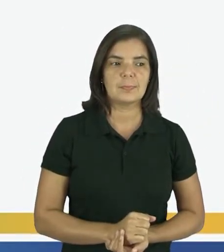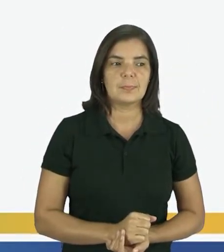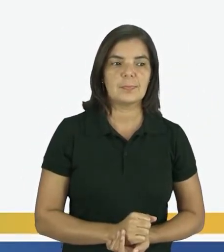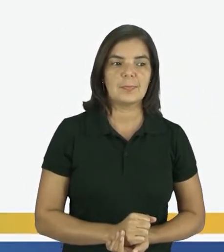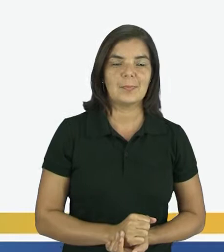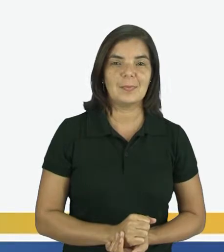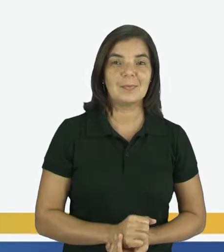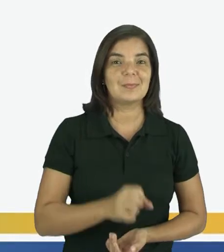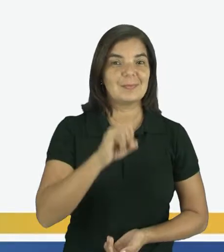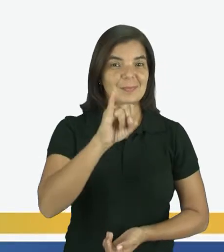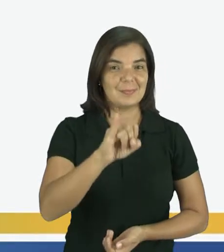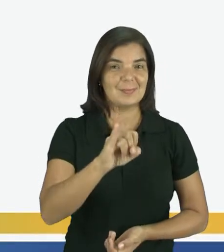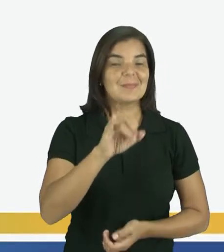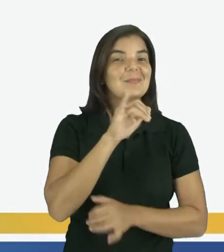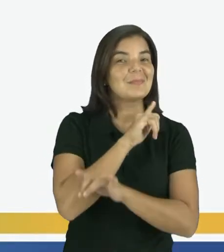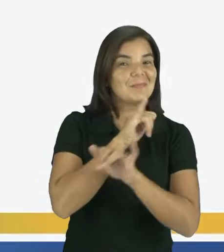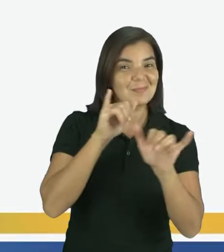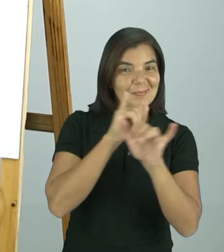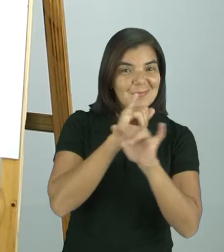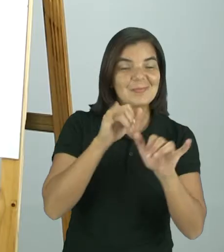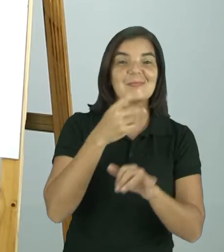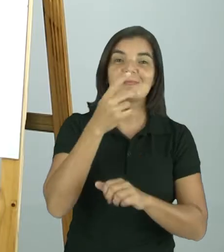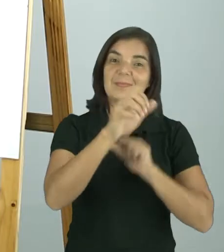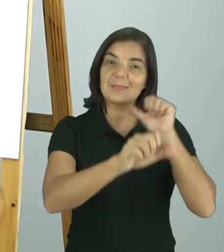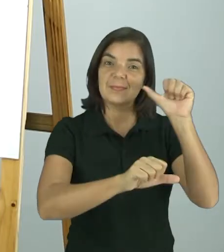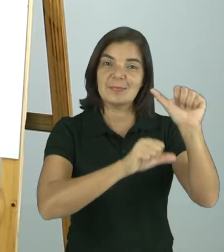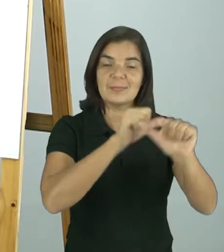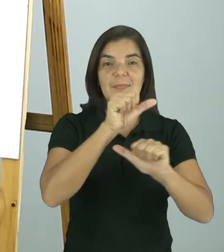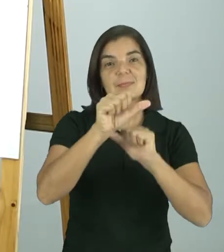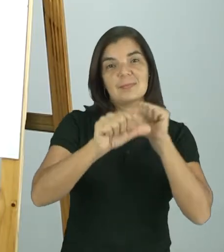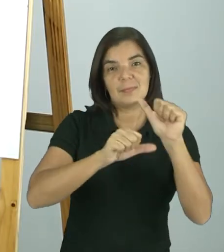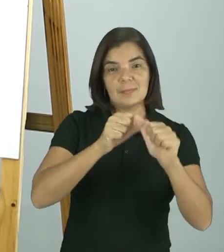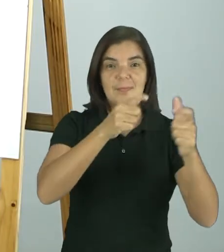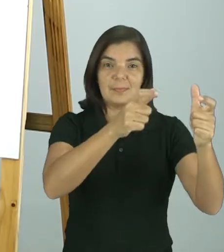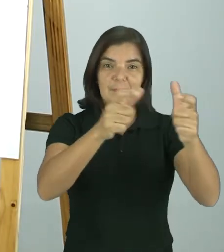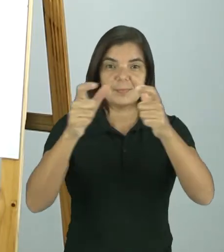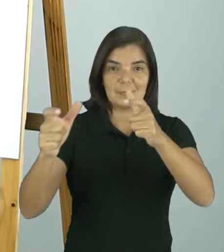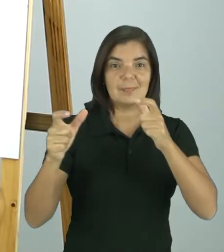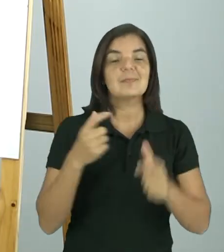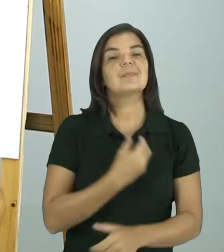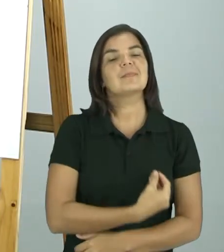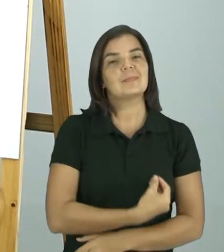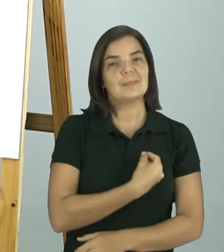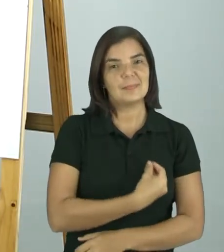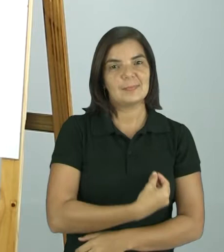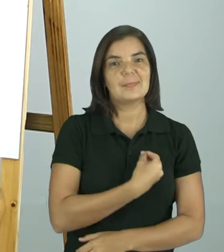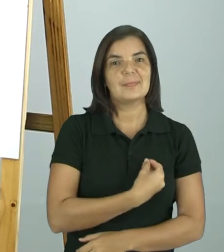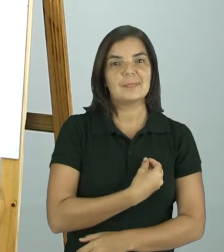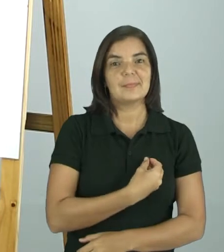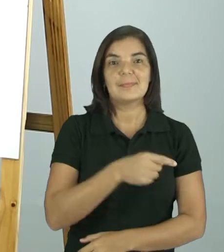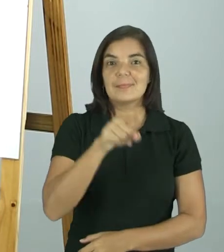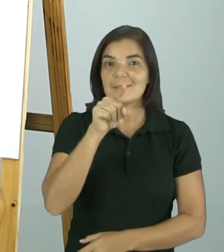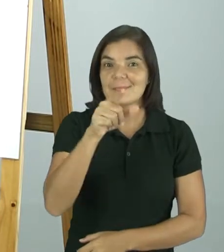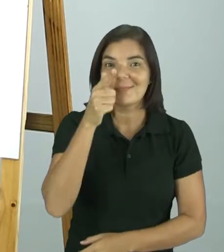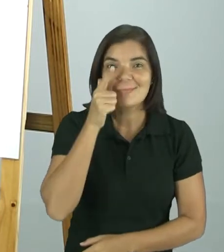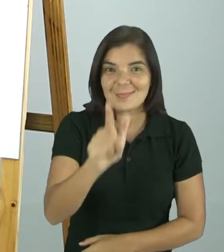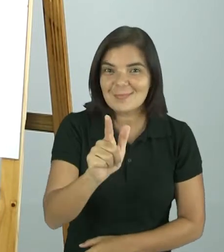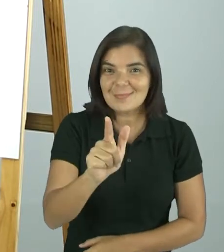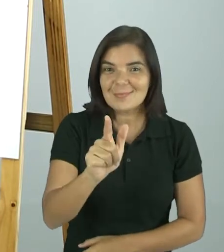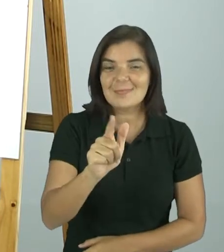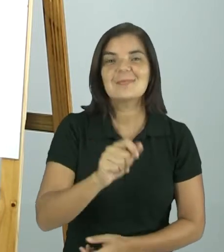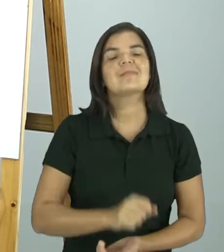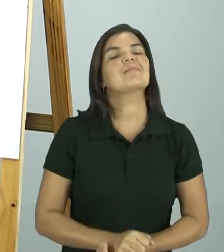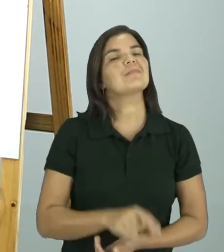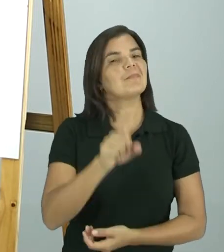Se você disse que é transformações do espaço vivido, você acertou,